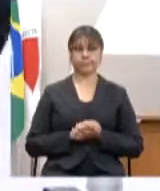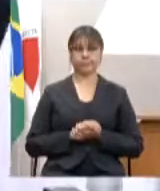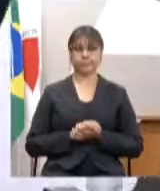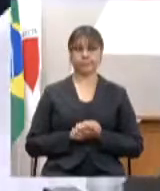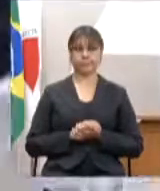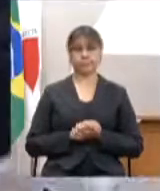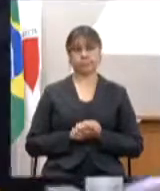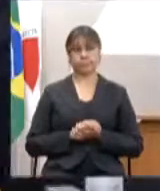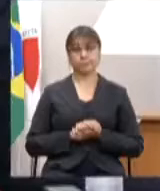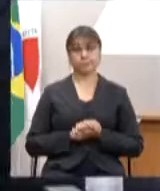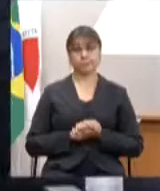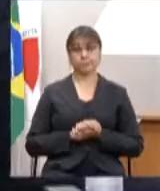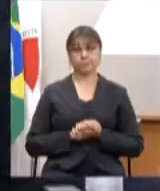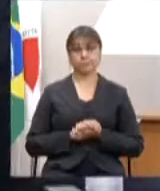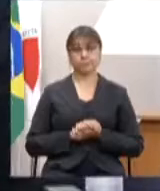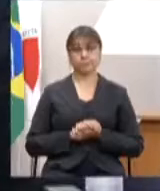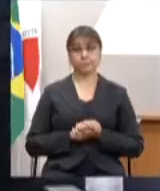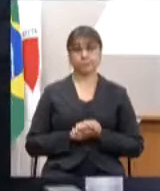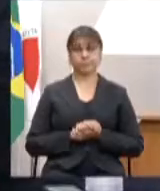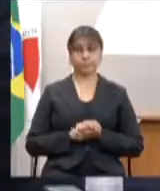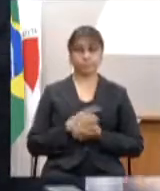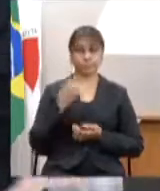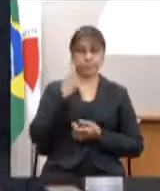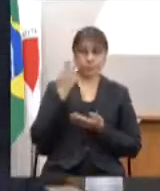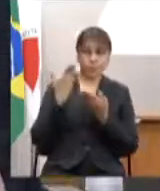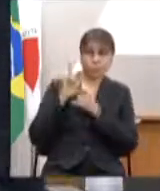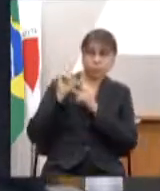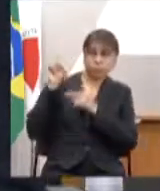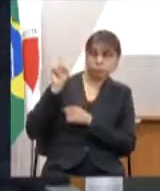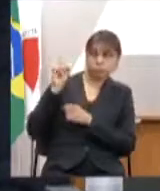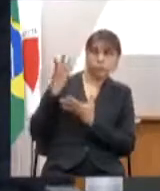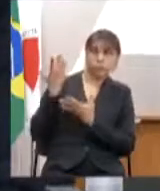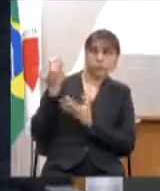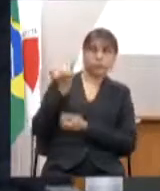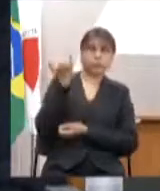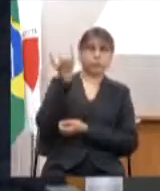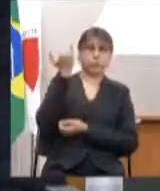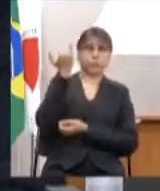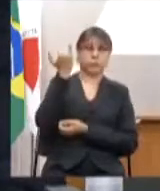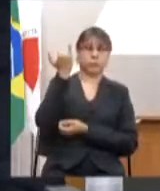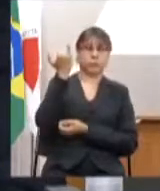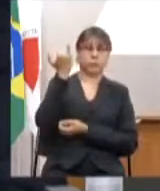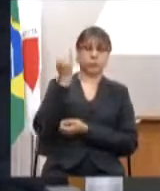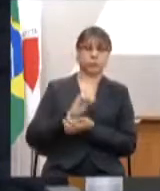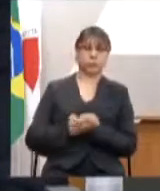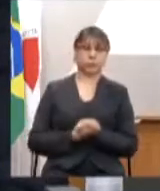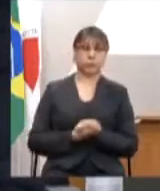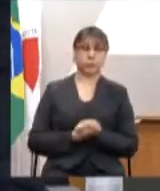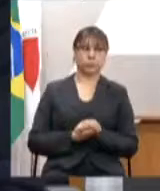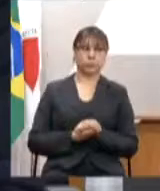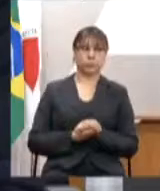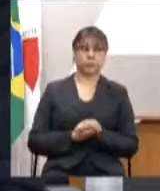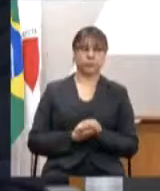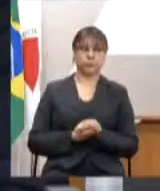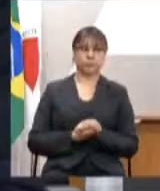Bem, aqui que eu acho bem interessante, como se